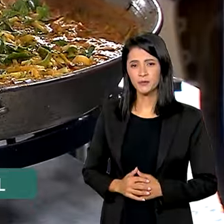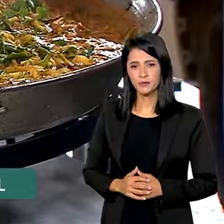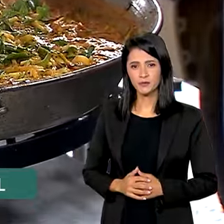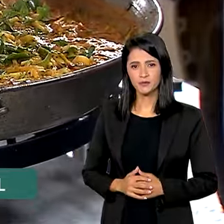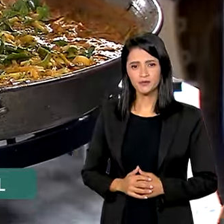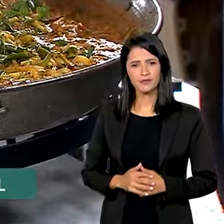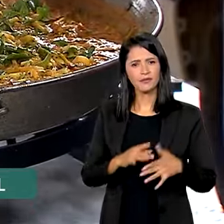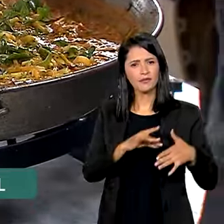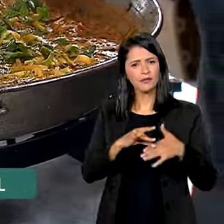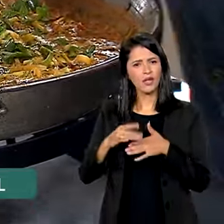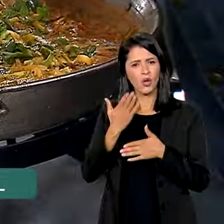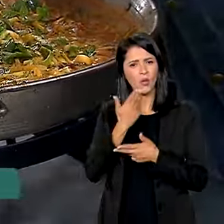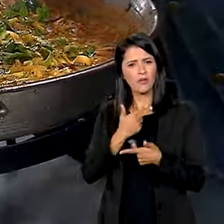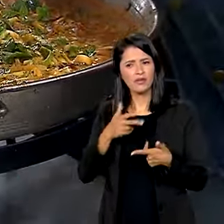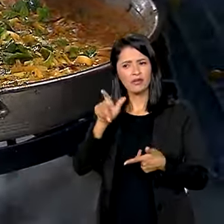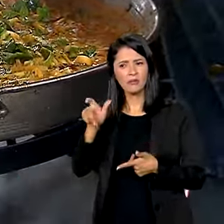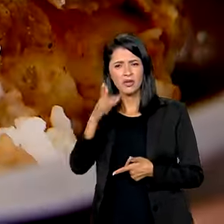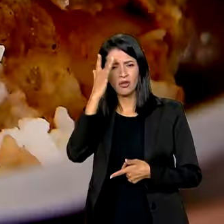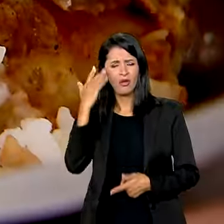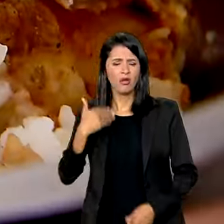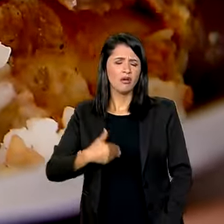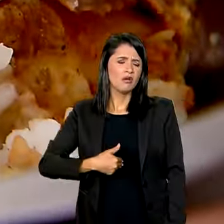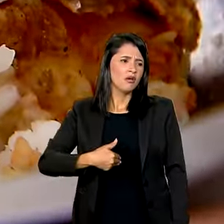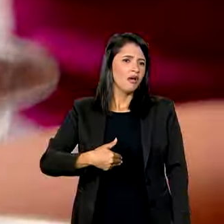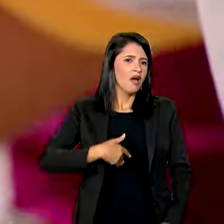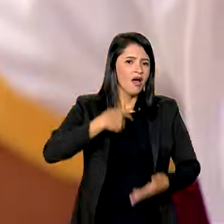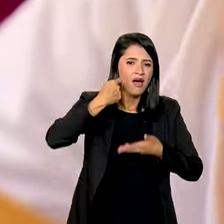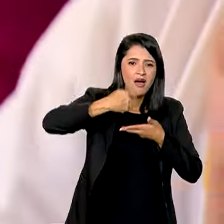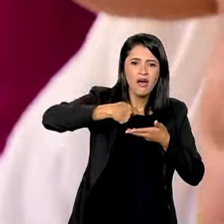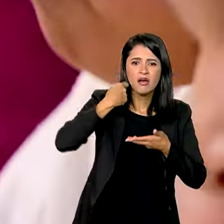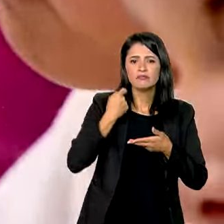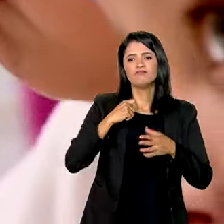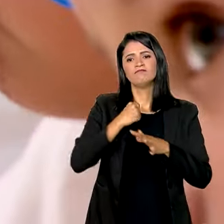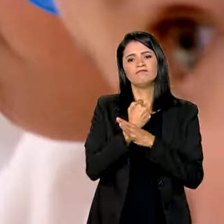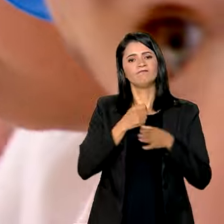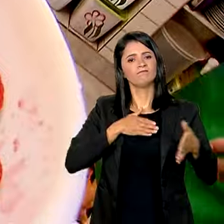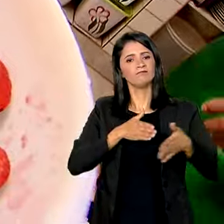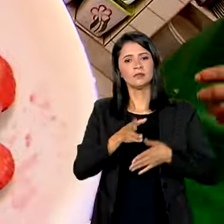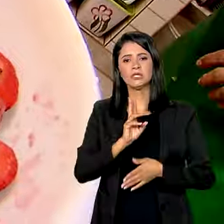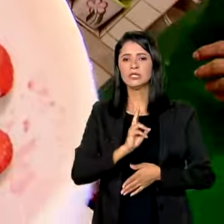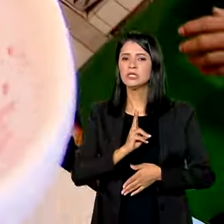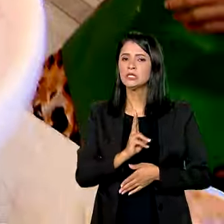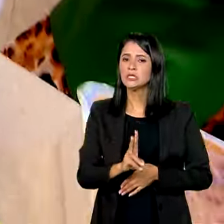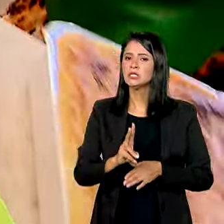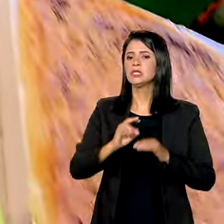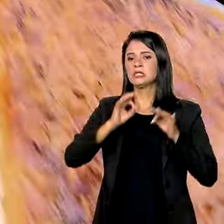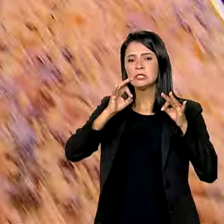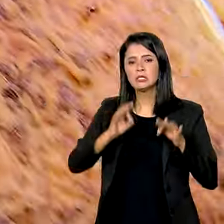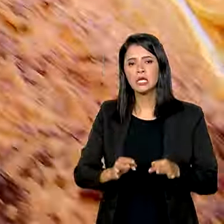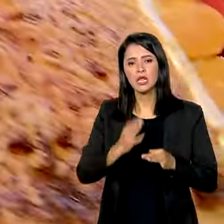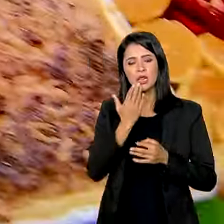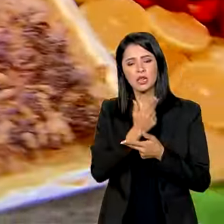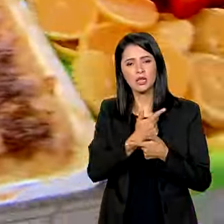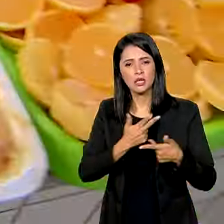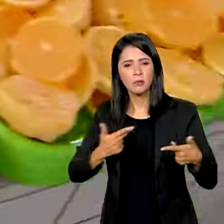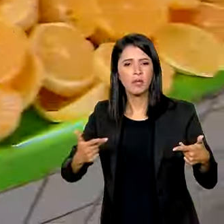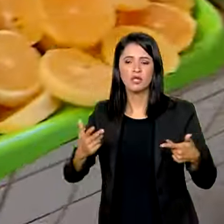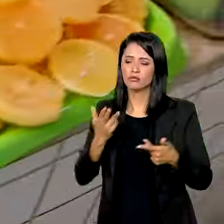levar comida a quem tem fome, garantindo o acesso permanente e regular a alimentos